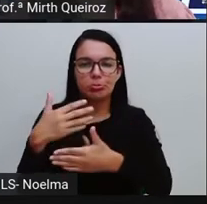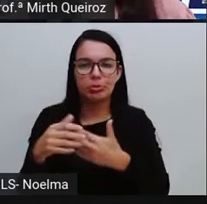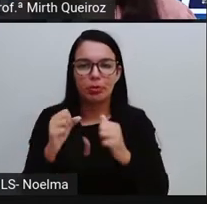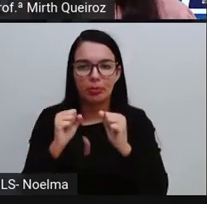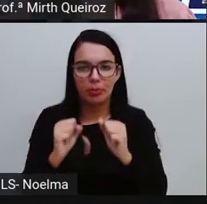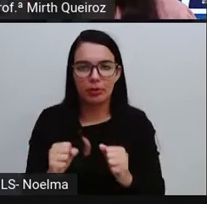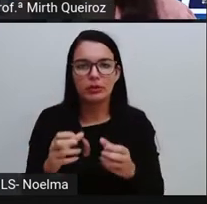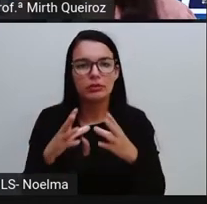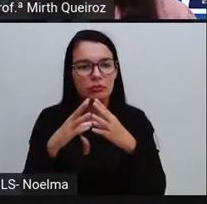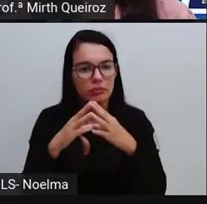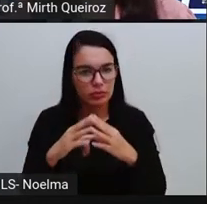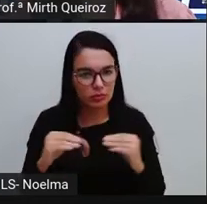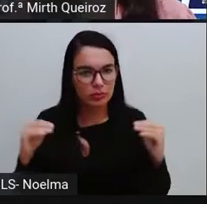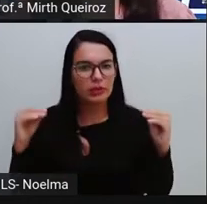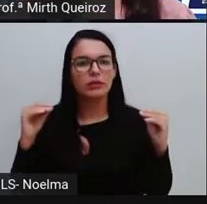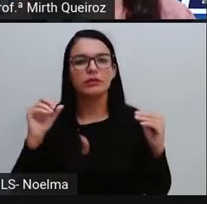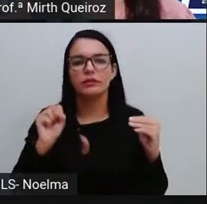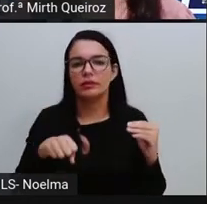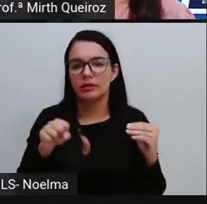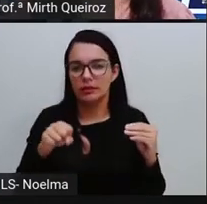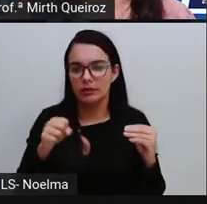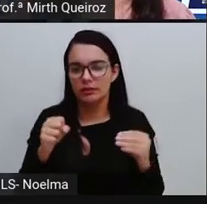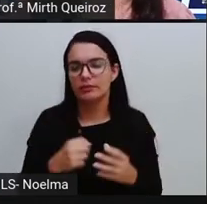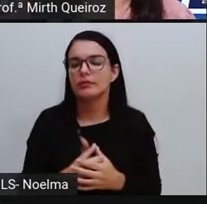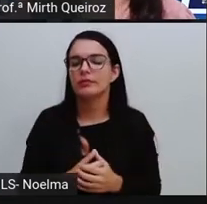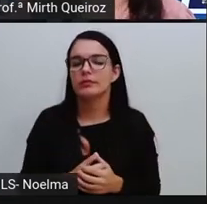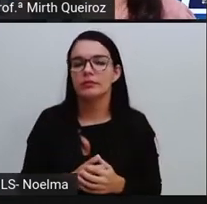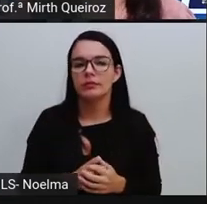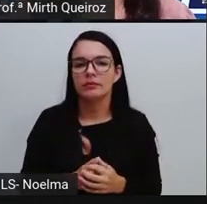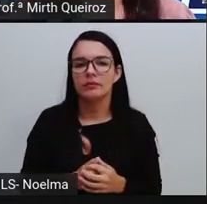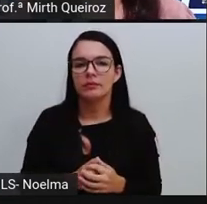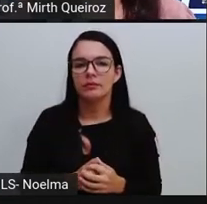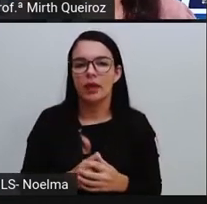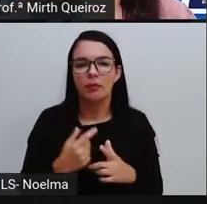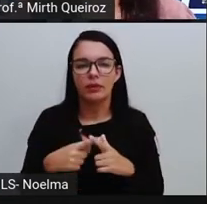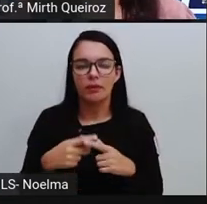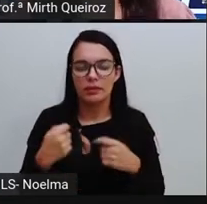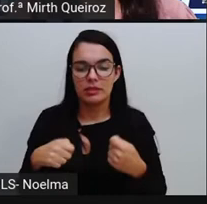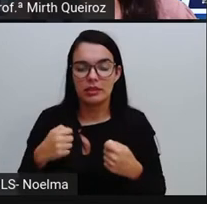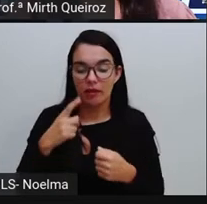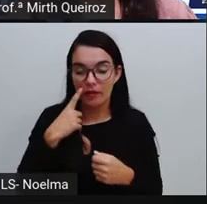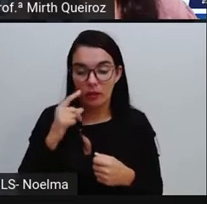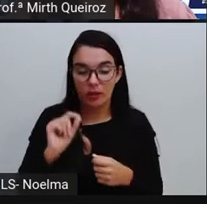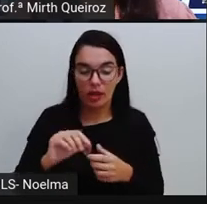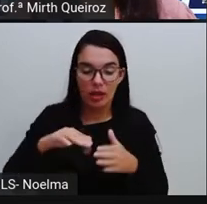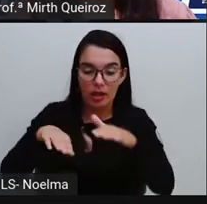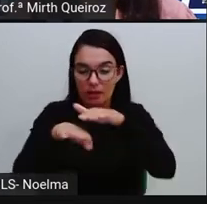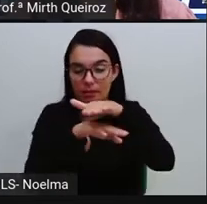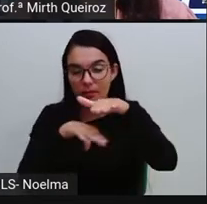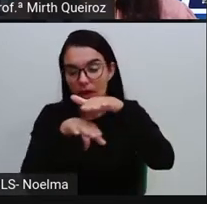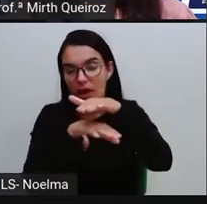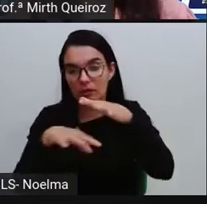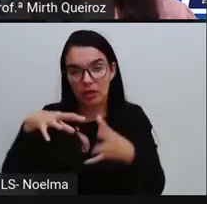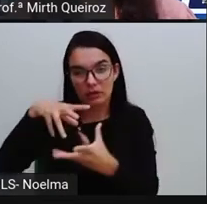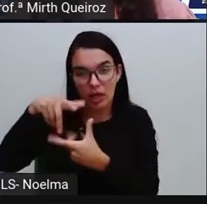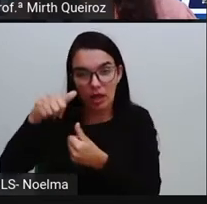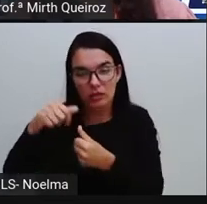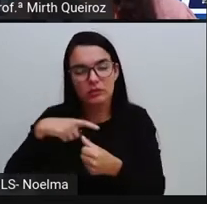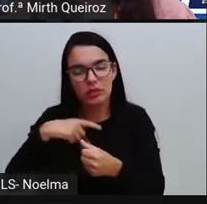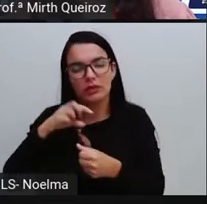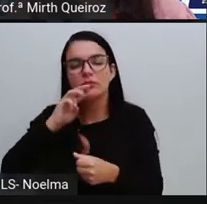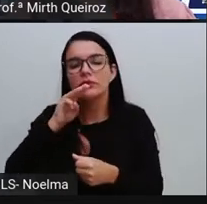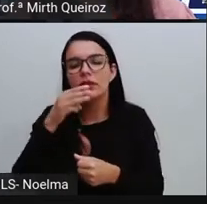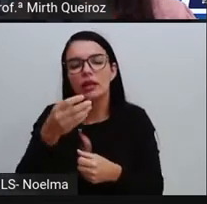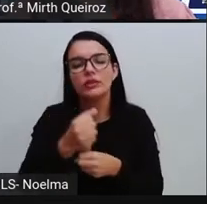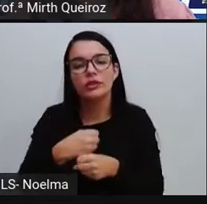da matéria orgânica, em alta profundidade, sob pressão, temperatura, iria demorar milhares de